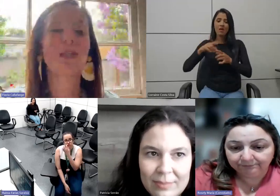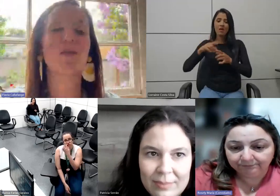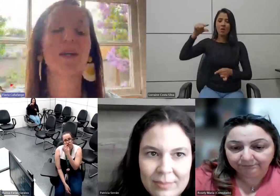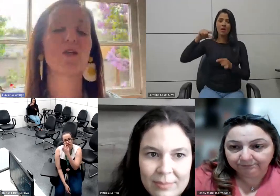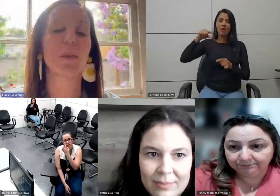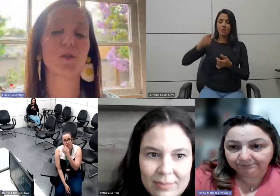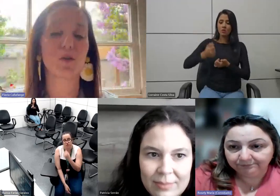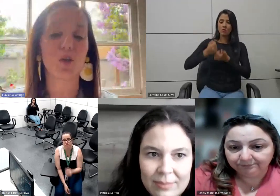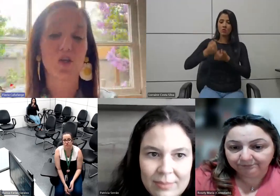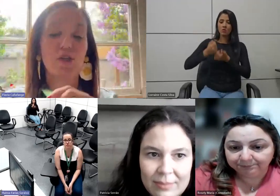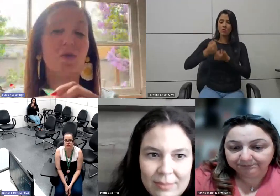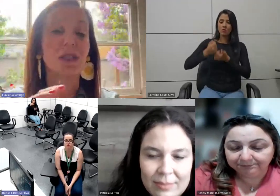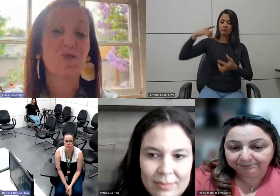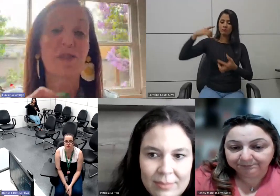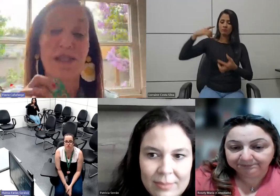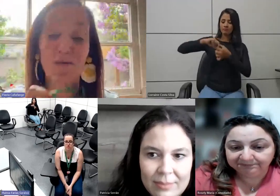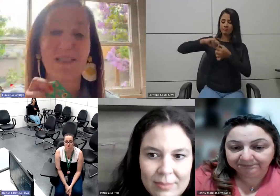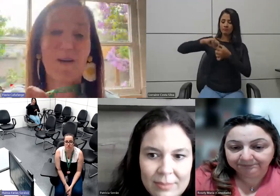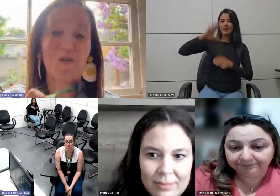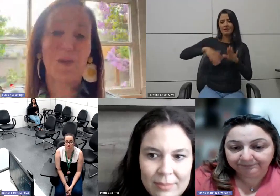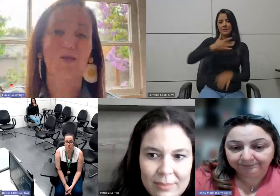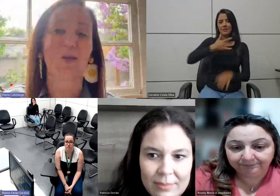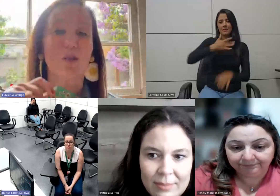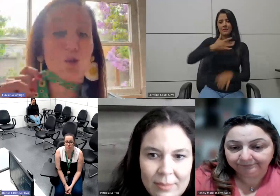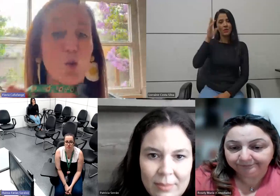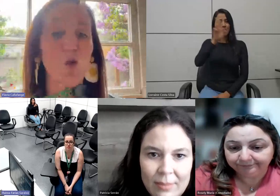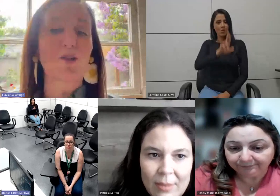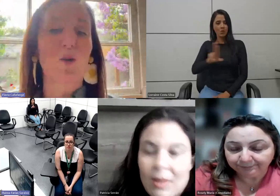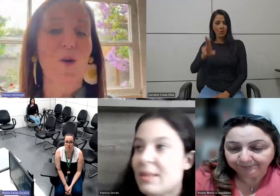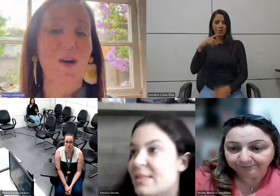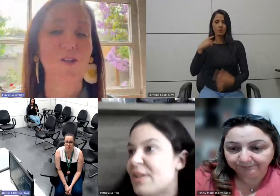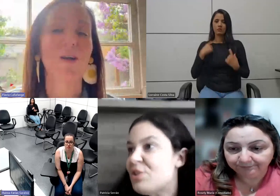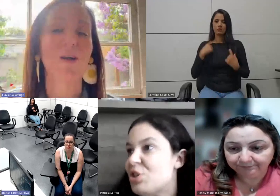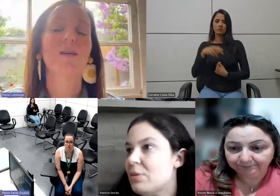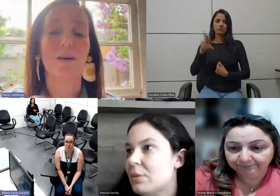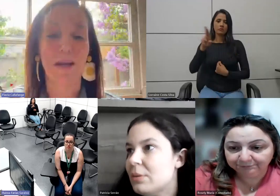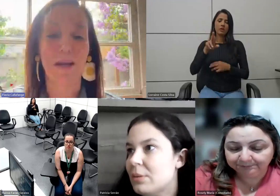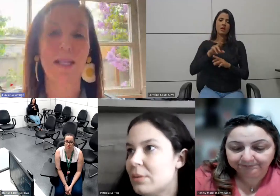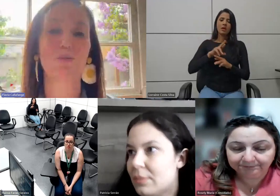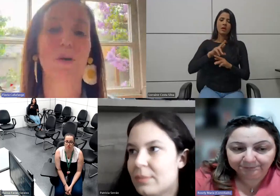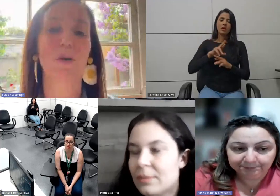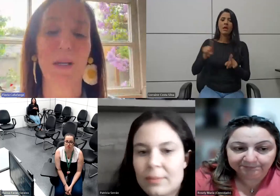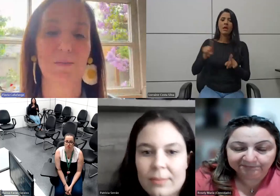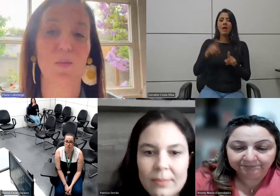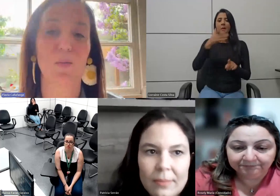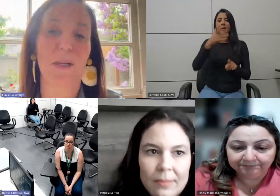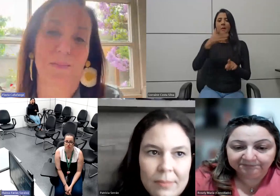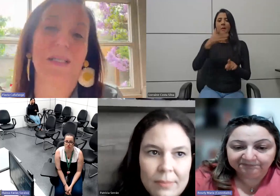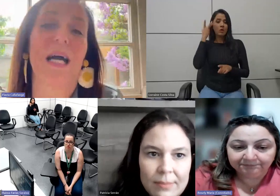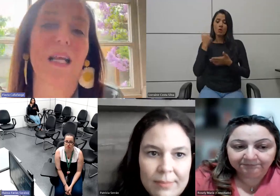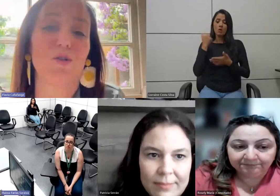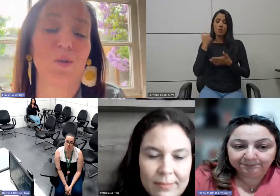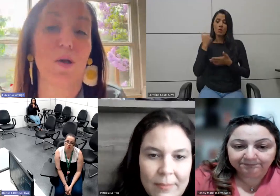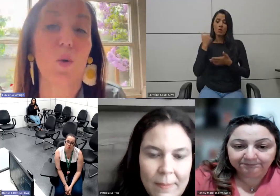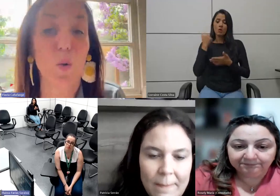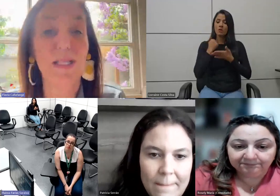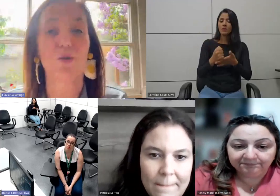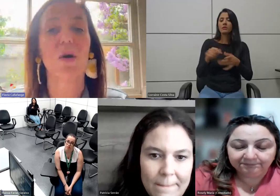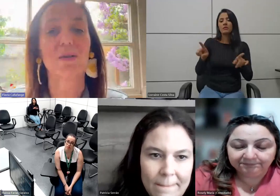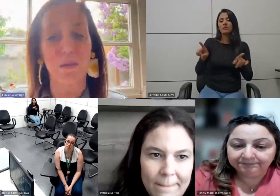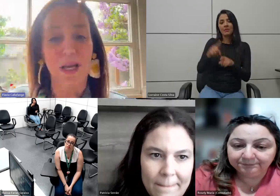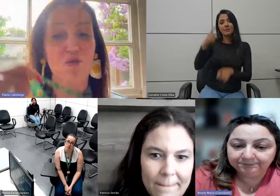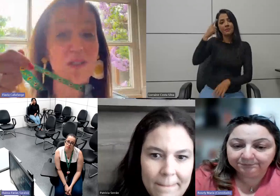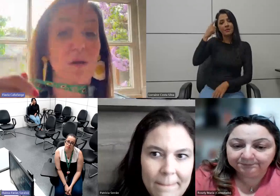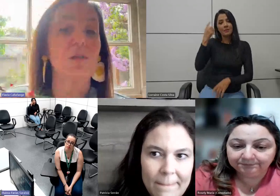muitas vezes as pessoas que estão usando não são as pessoas são os computadores também temos que pensar nisso